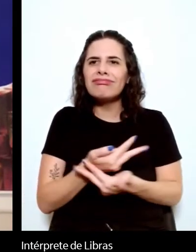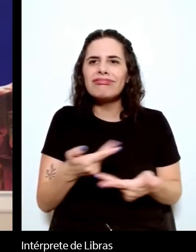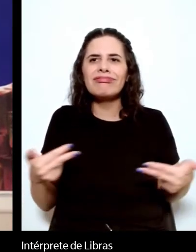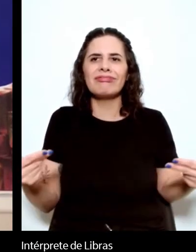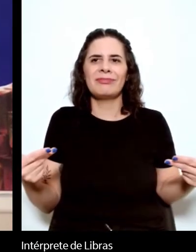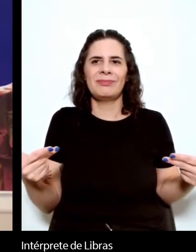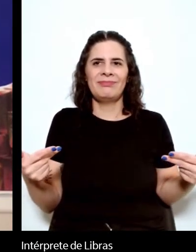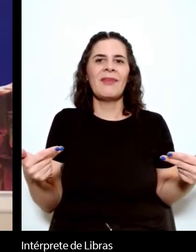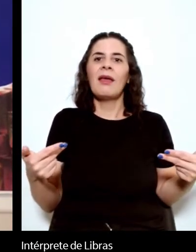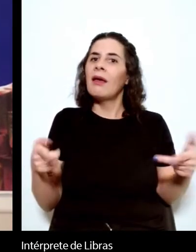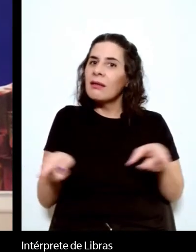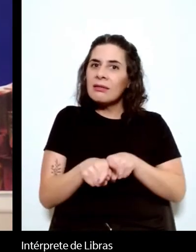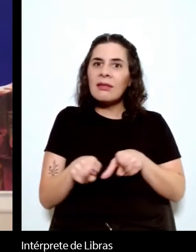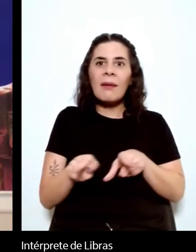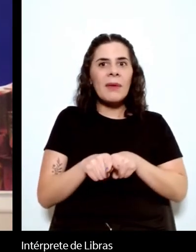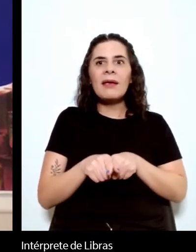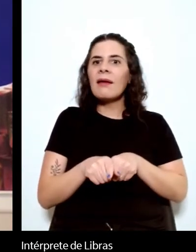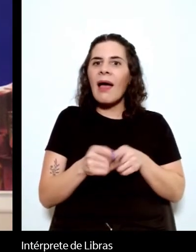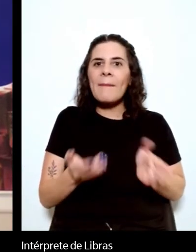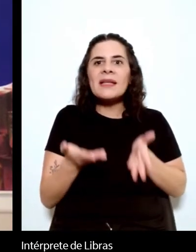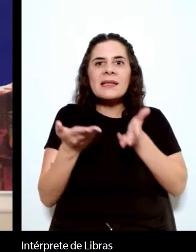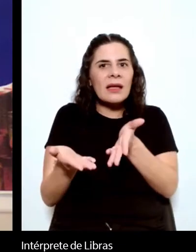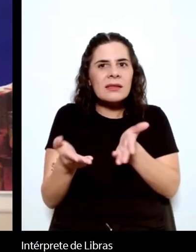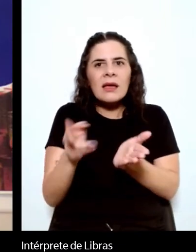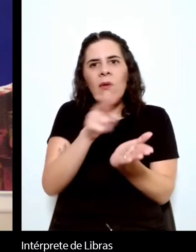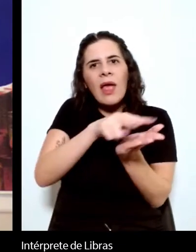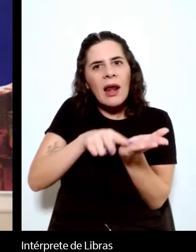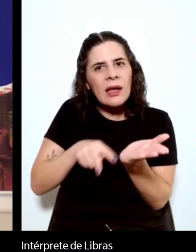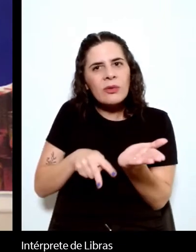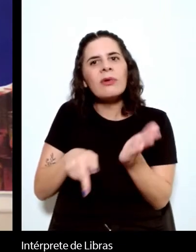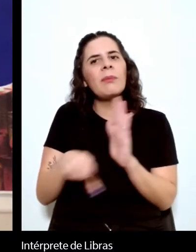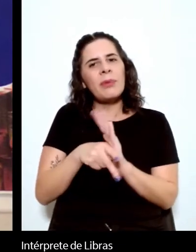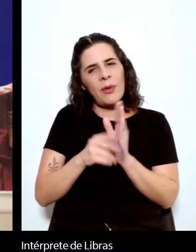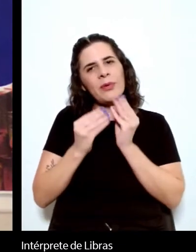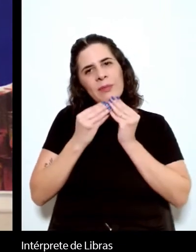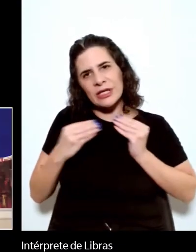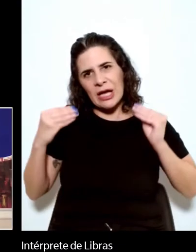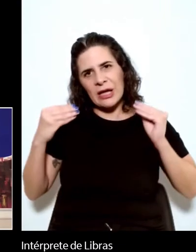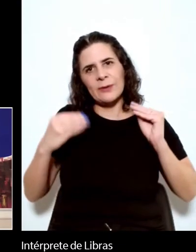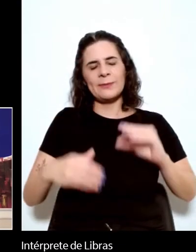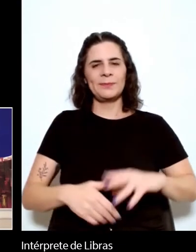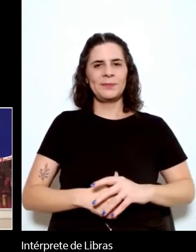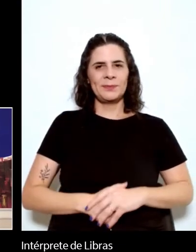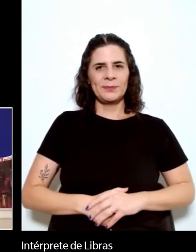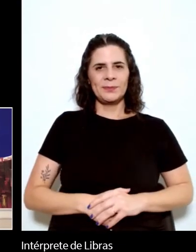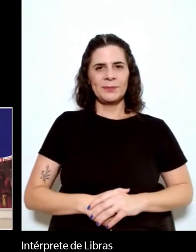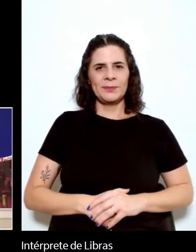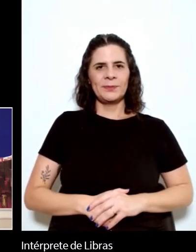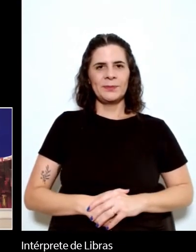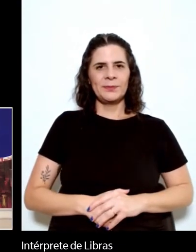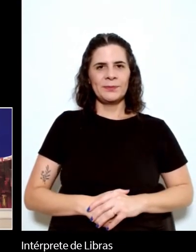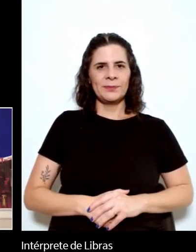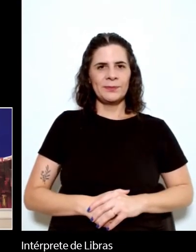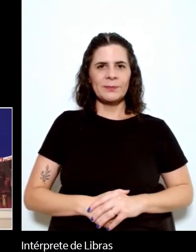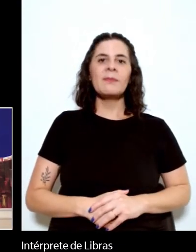a apresentação e leitura das obras machadianas. Há algumas obras